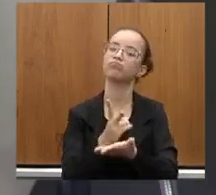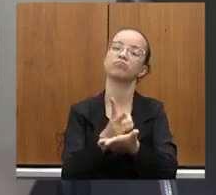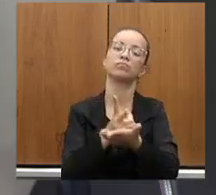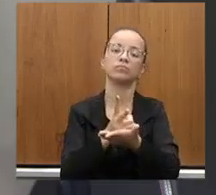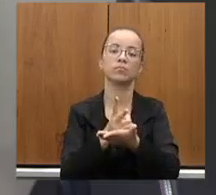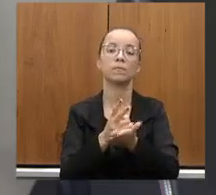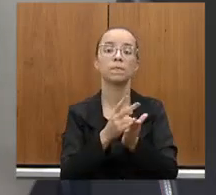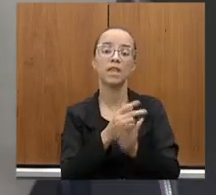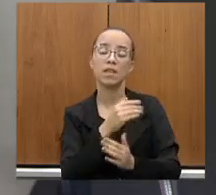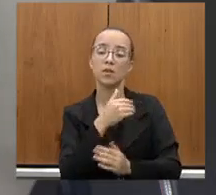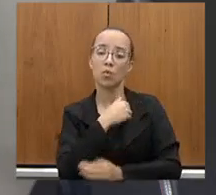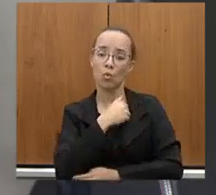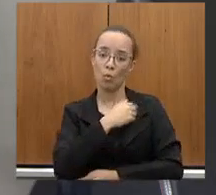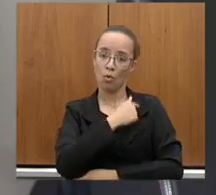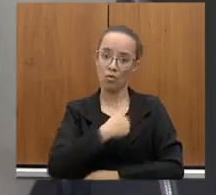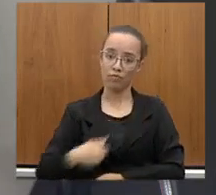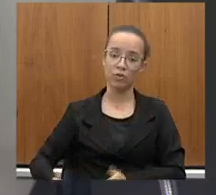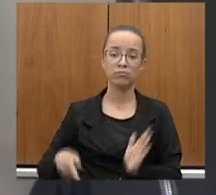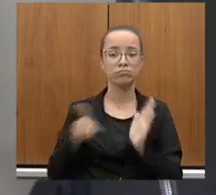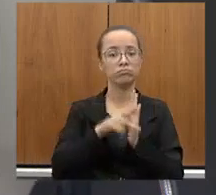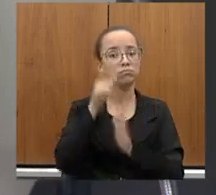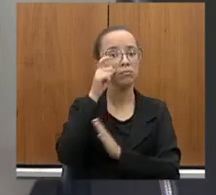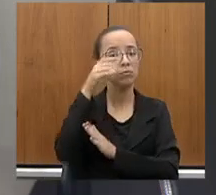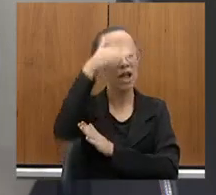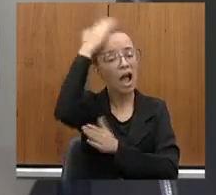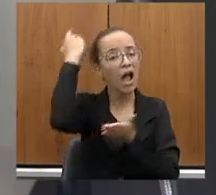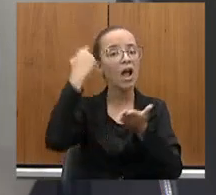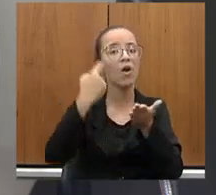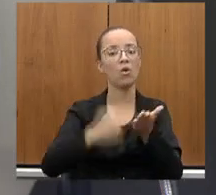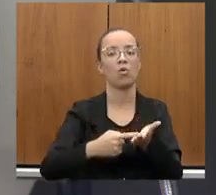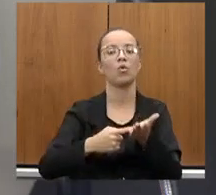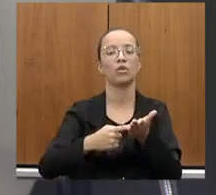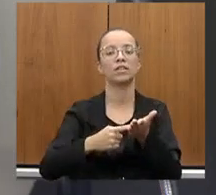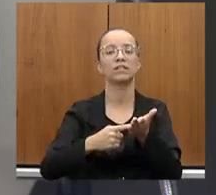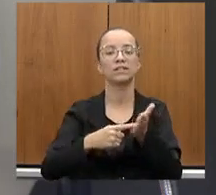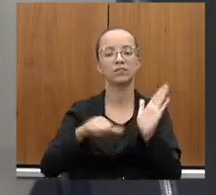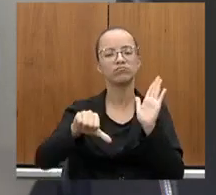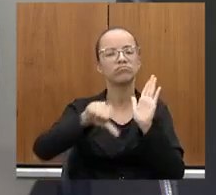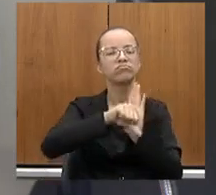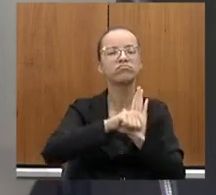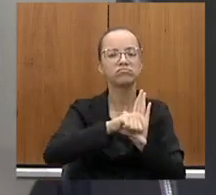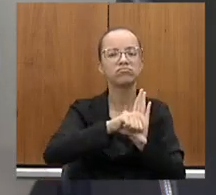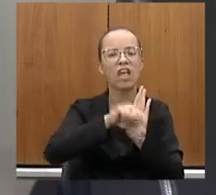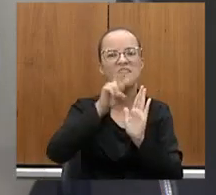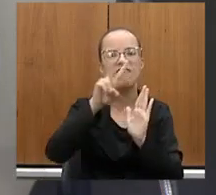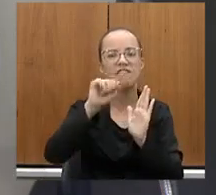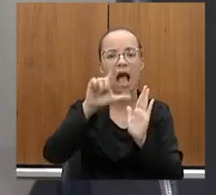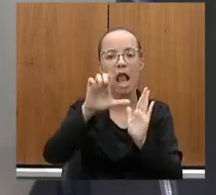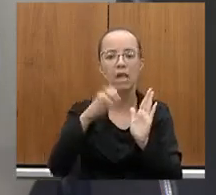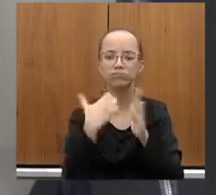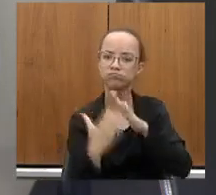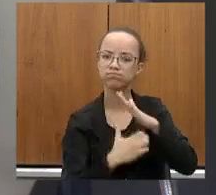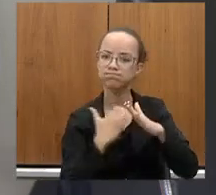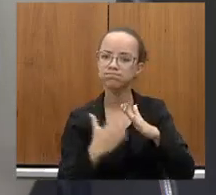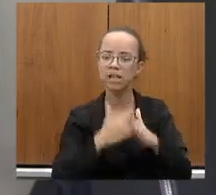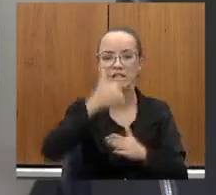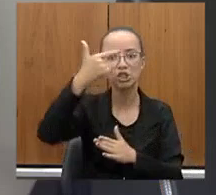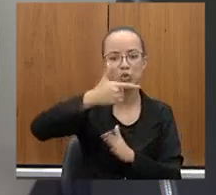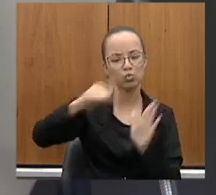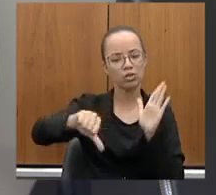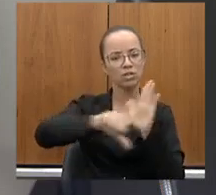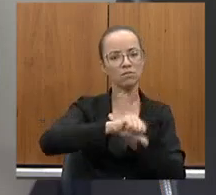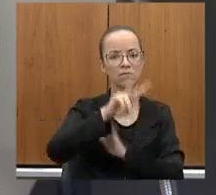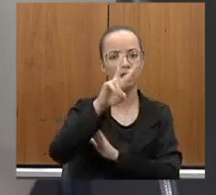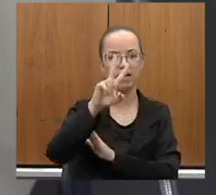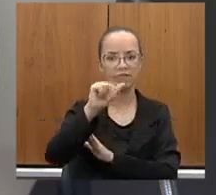pelo governo Zema como resultado do acordo que ele fez com a criminosa Vale, de recursos do segundo crime da Vale aqui